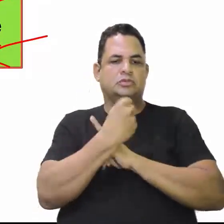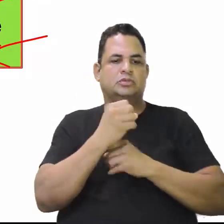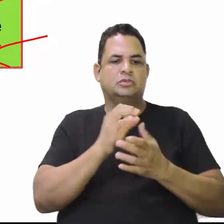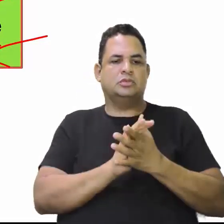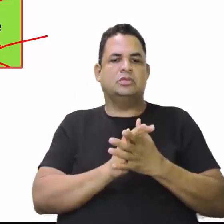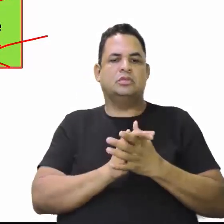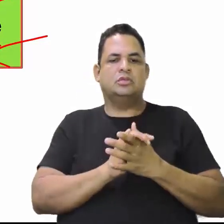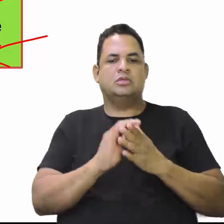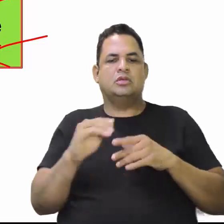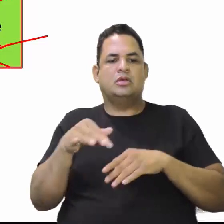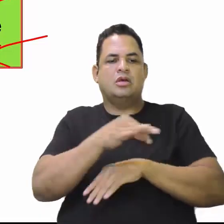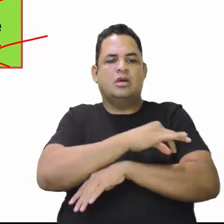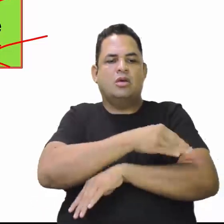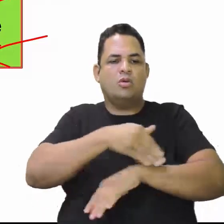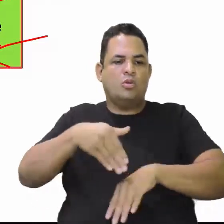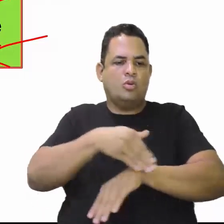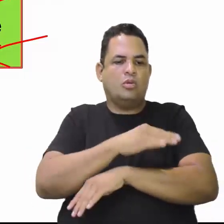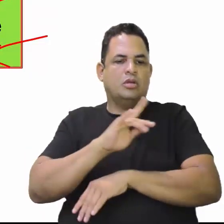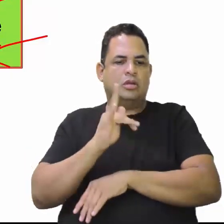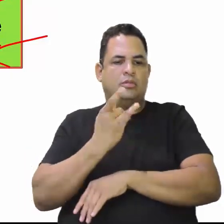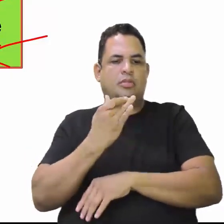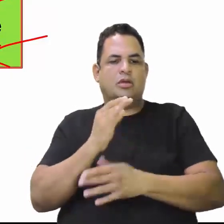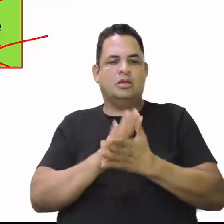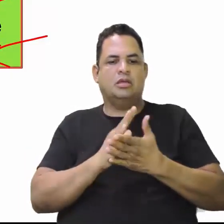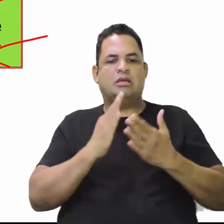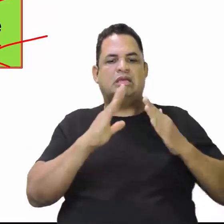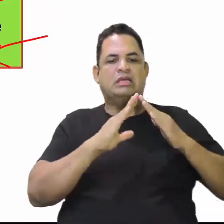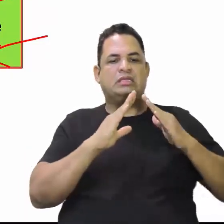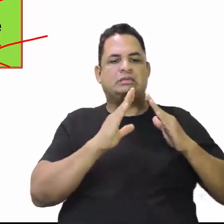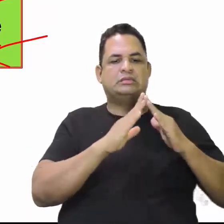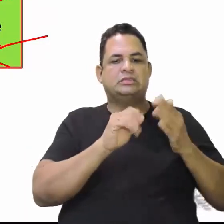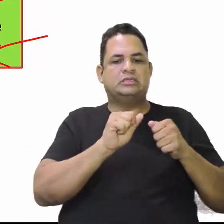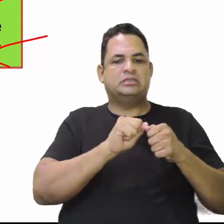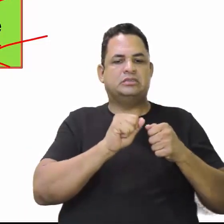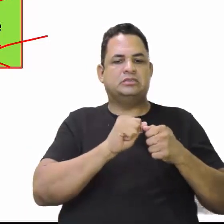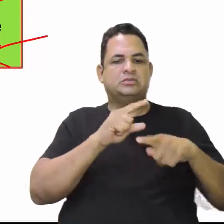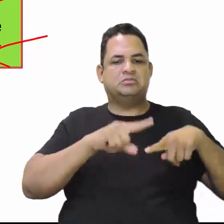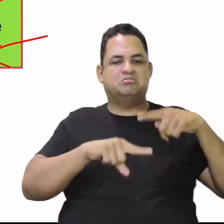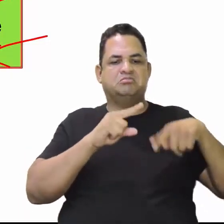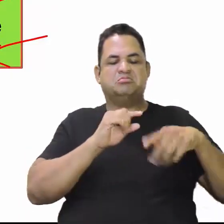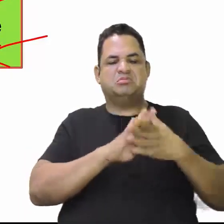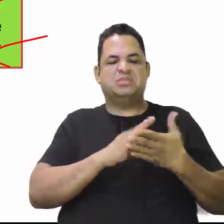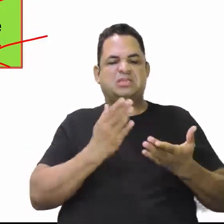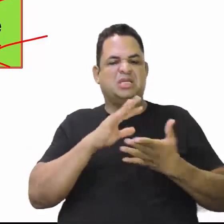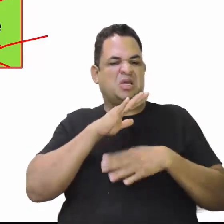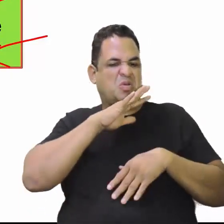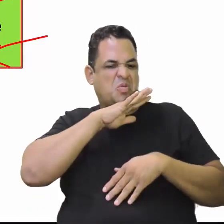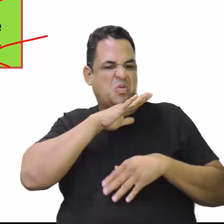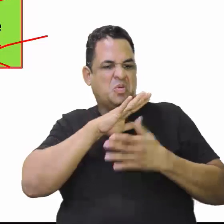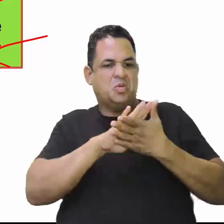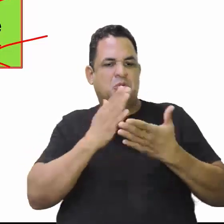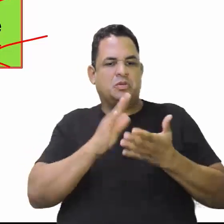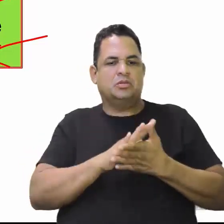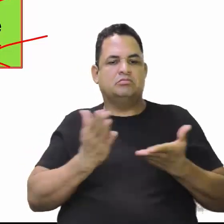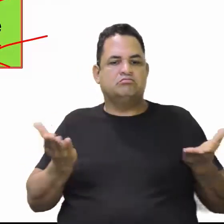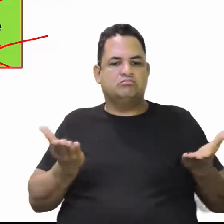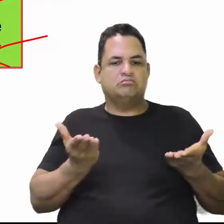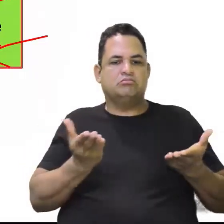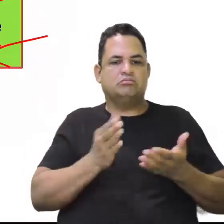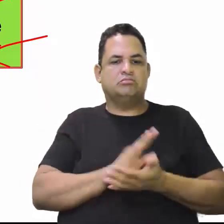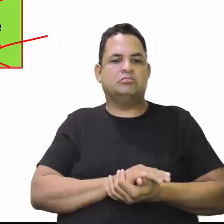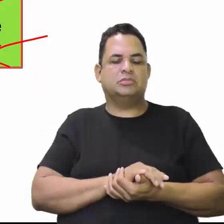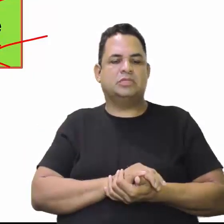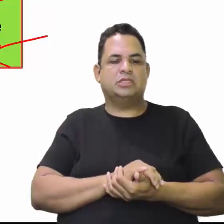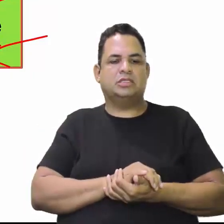Palha, a casa feita de material precário, a atual Jonathan Pedrosa ali onde ficava aquela